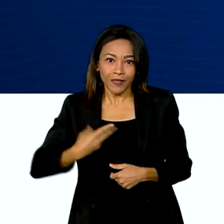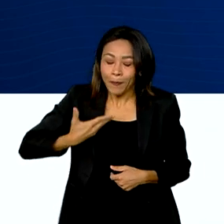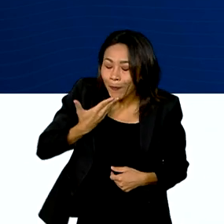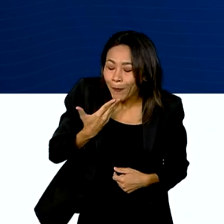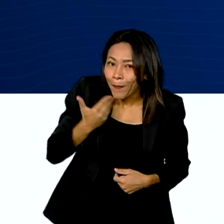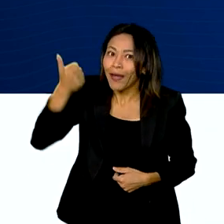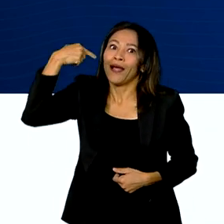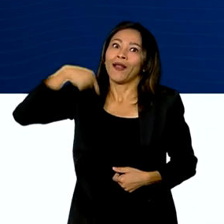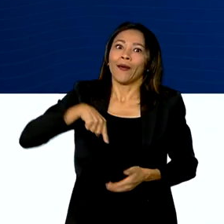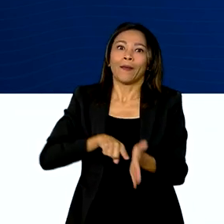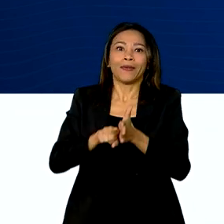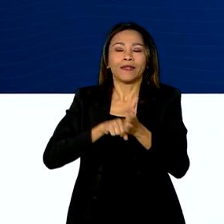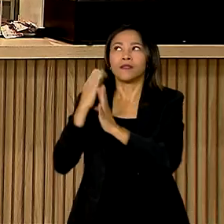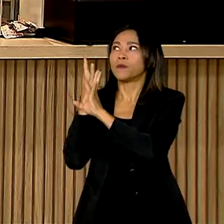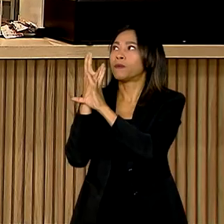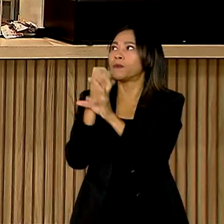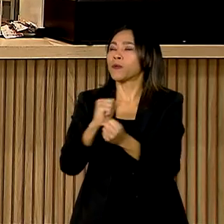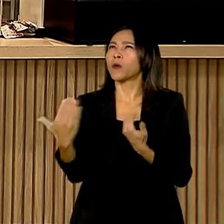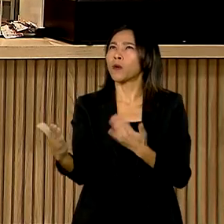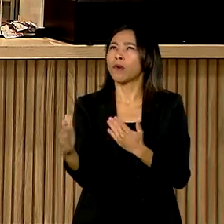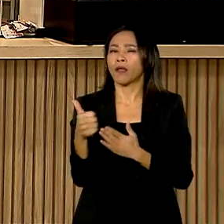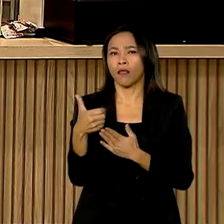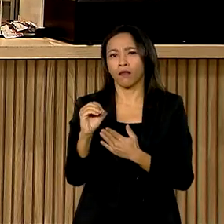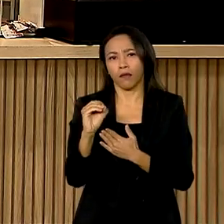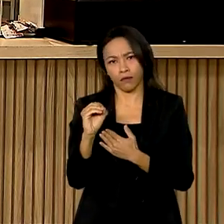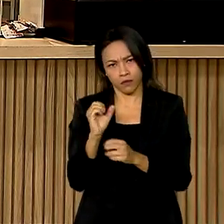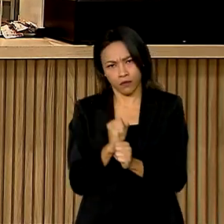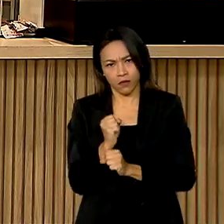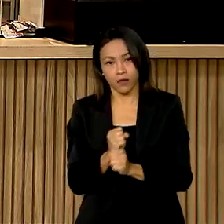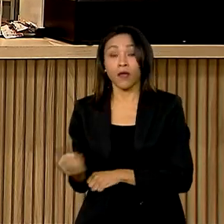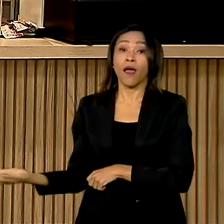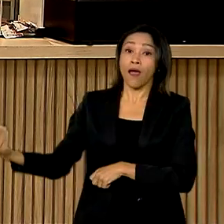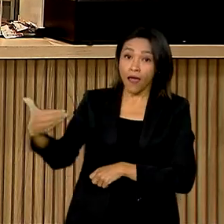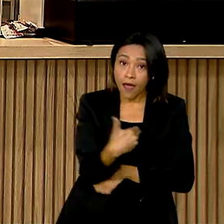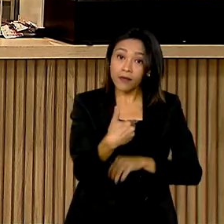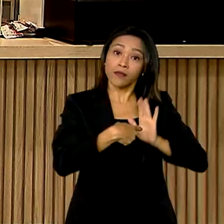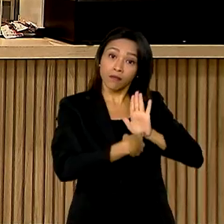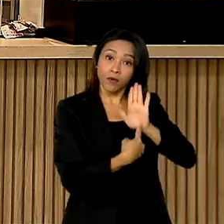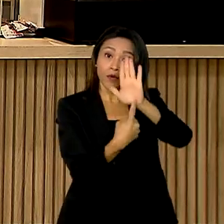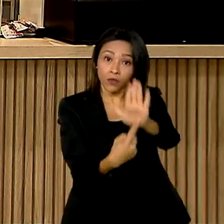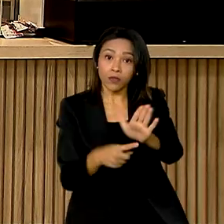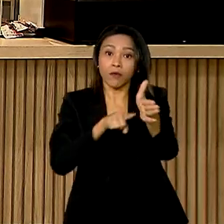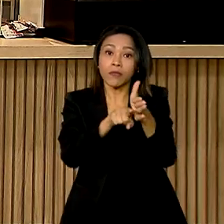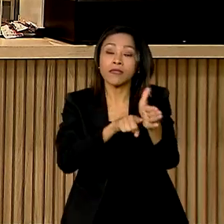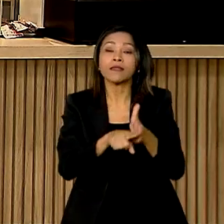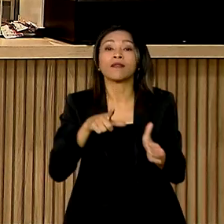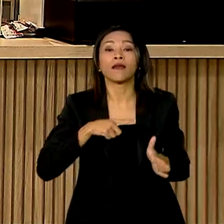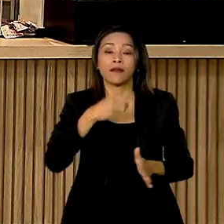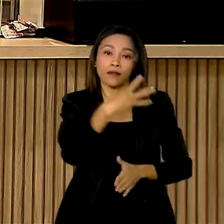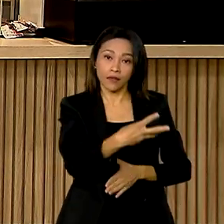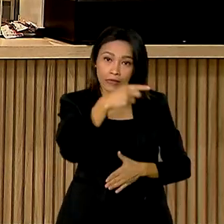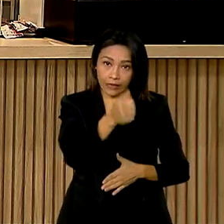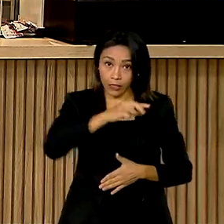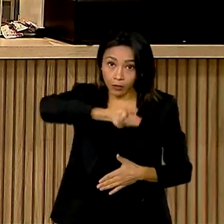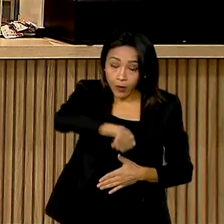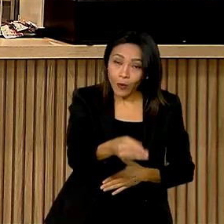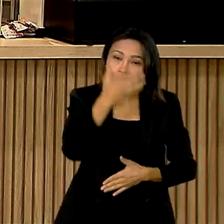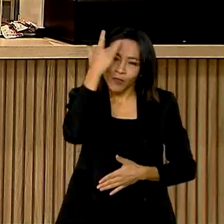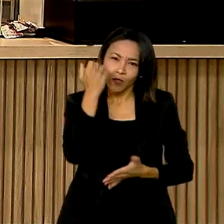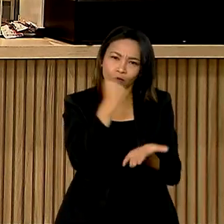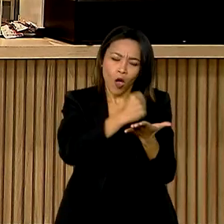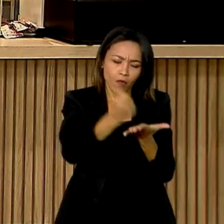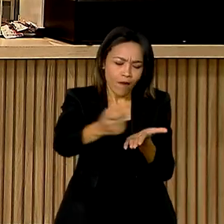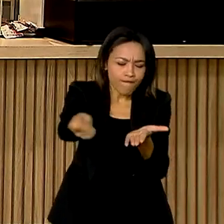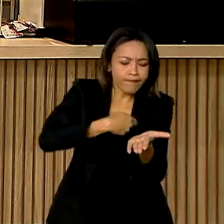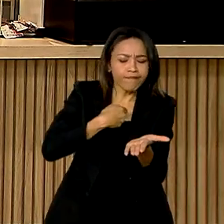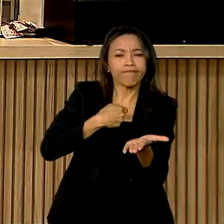índice dos últimos 10 anos. A pesquisa também mostrou que existem 37 milhões de pessoas com carteira assinada